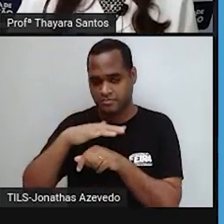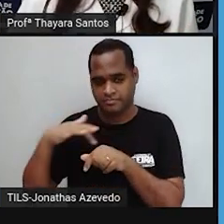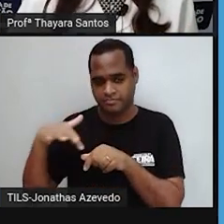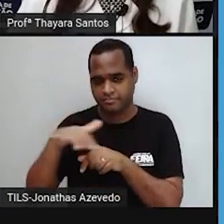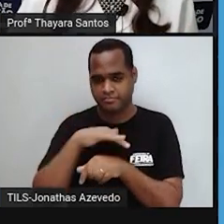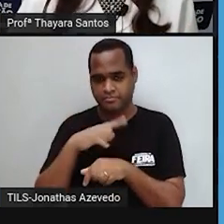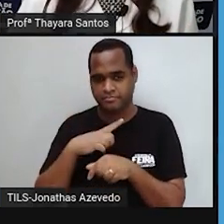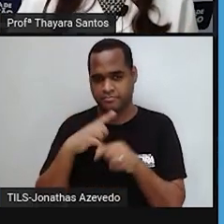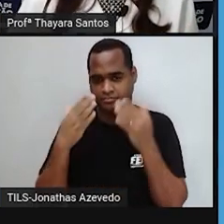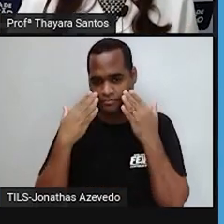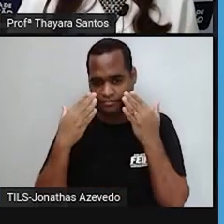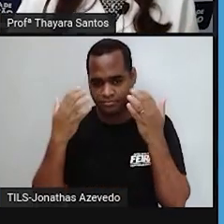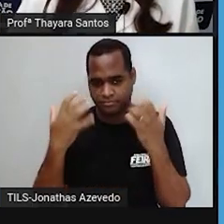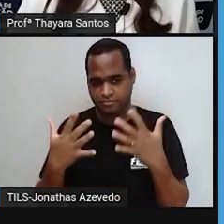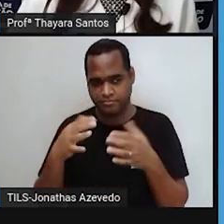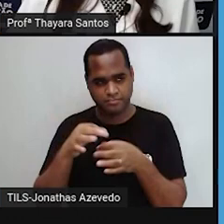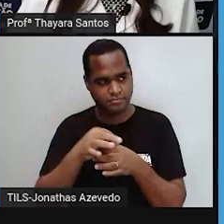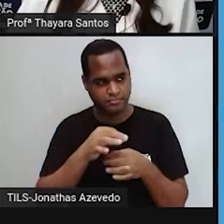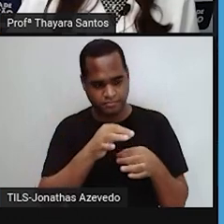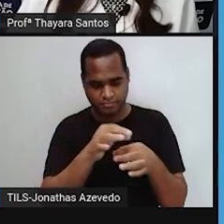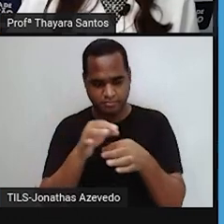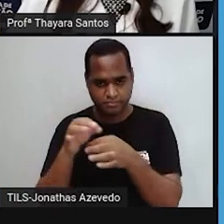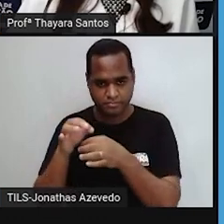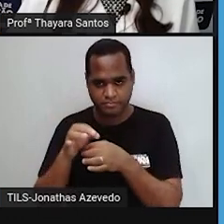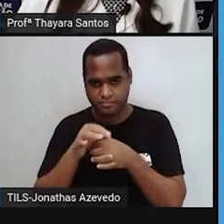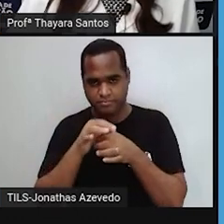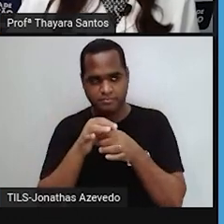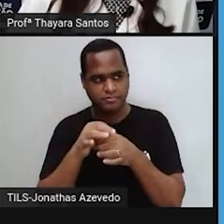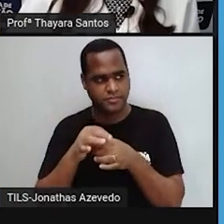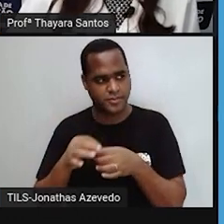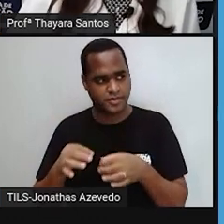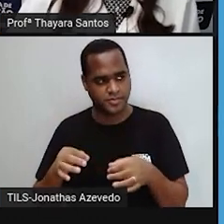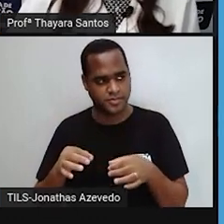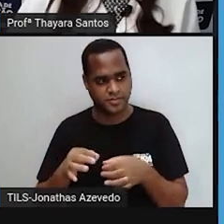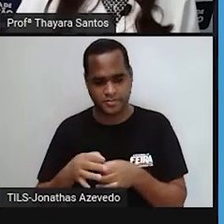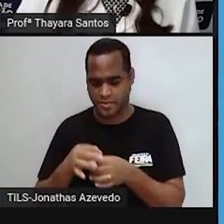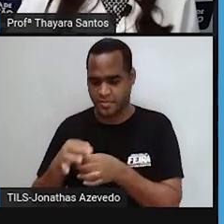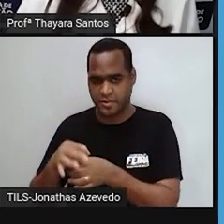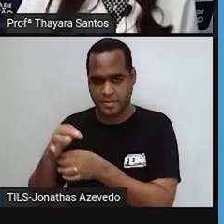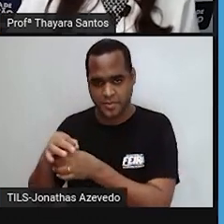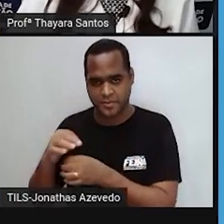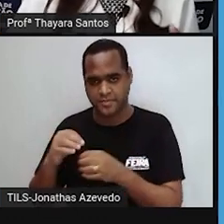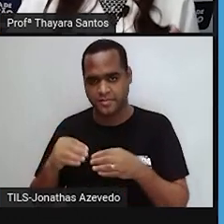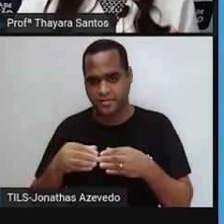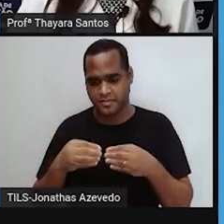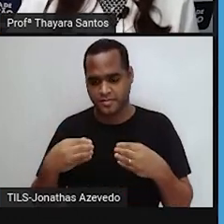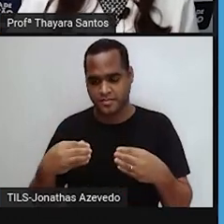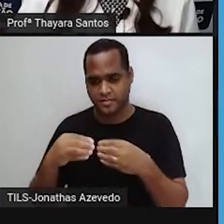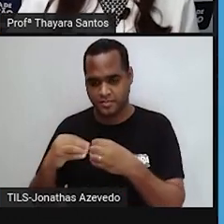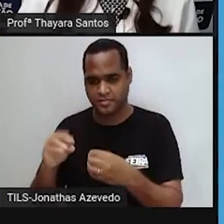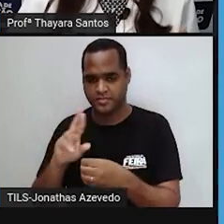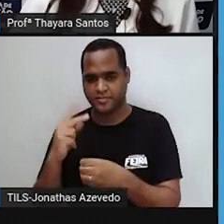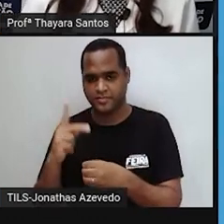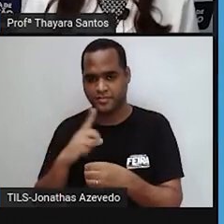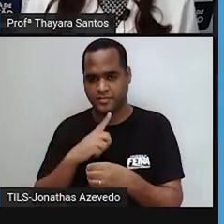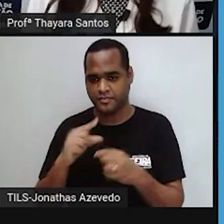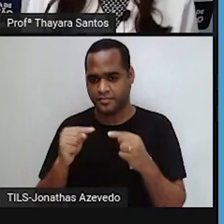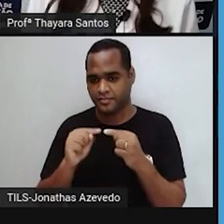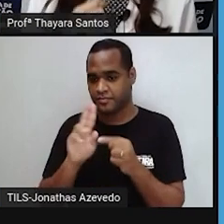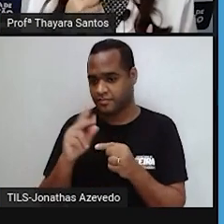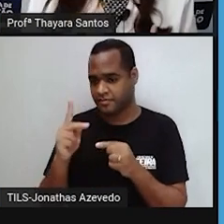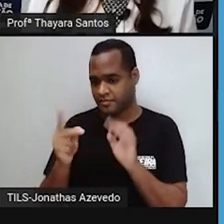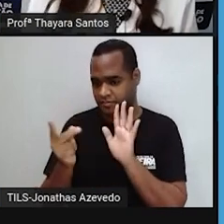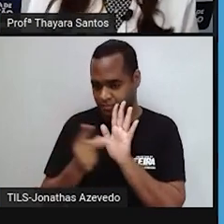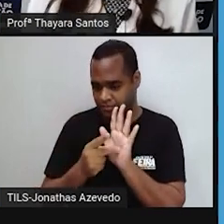apresenta essas bolinhas aqui, que na verdade são ribalsomos. Então, o retículo endoplasmático granuloso tem esse